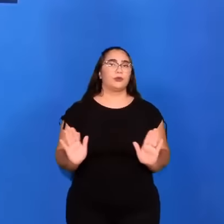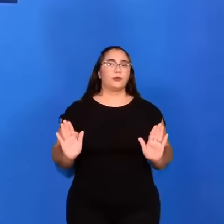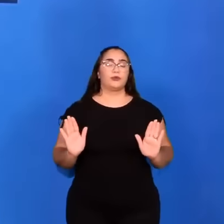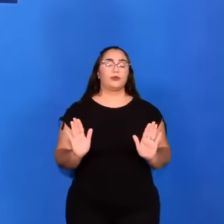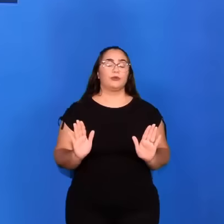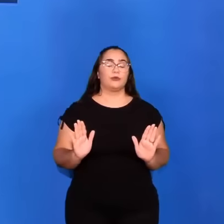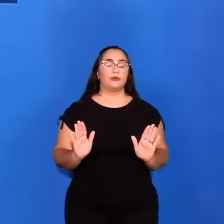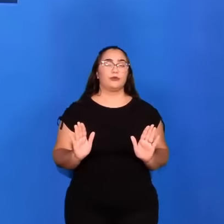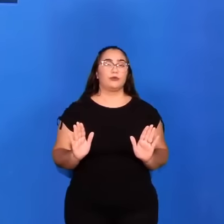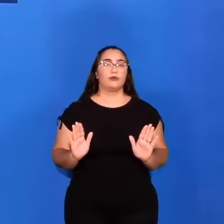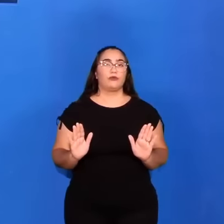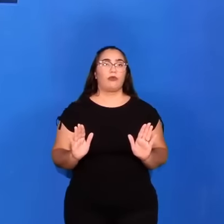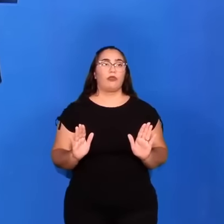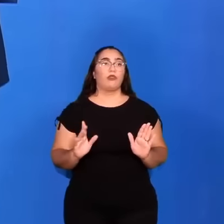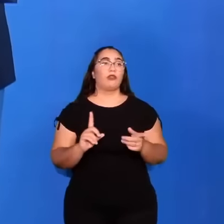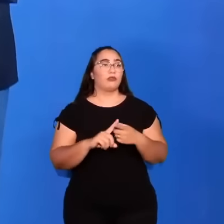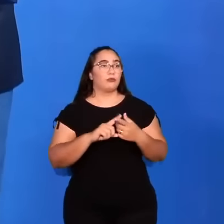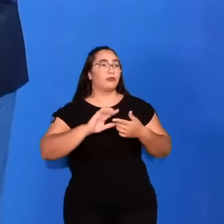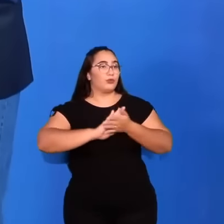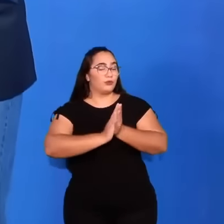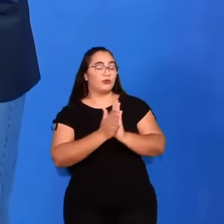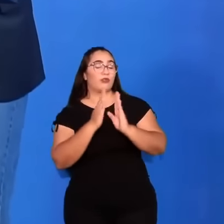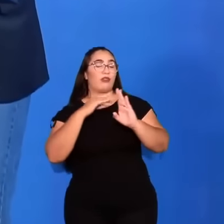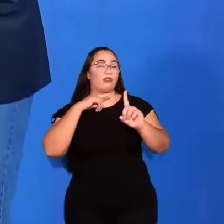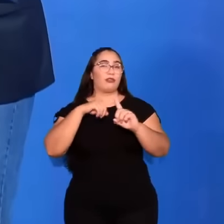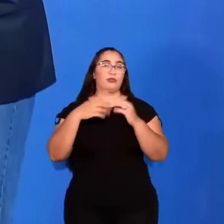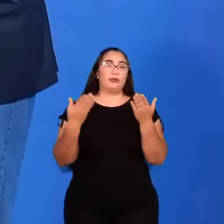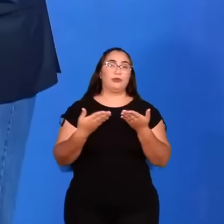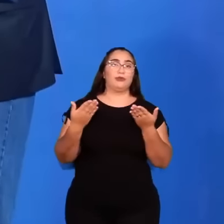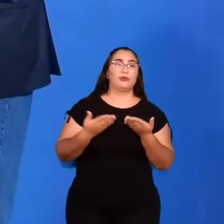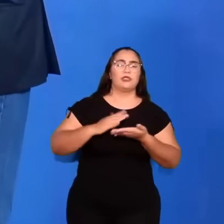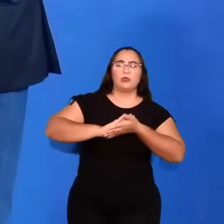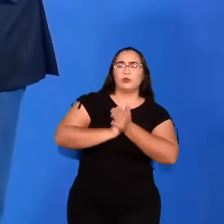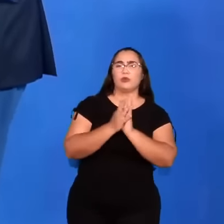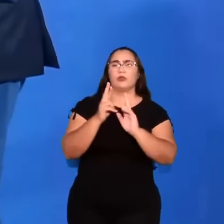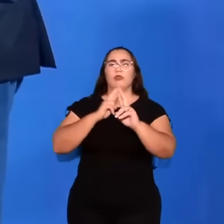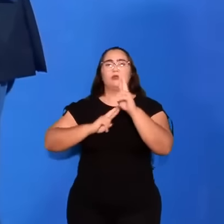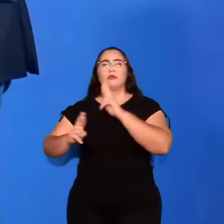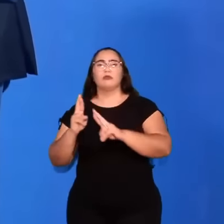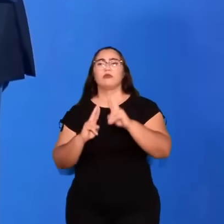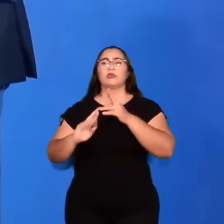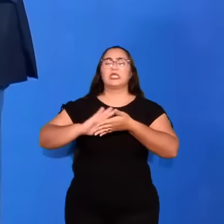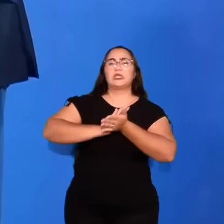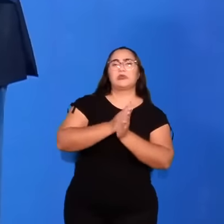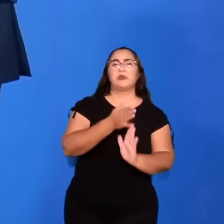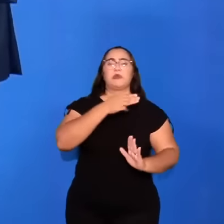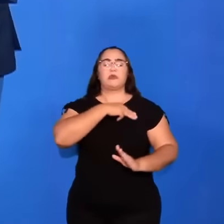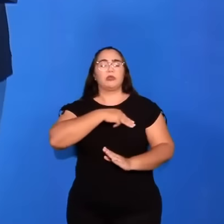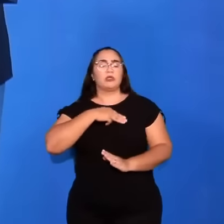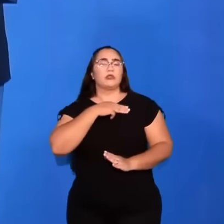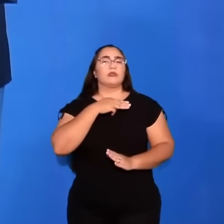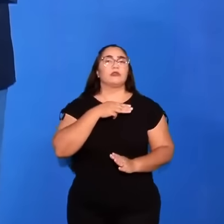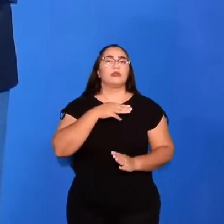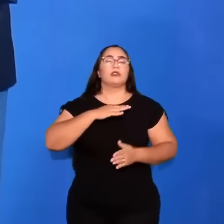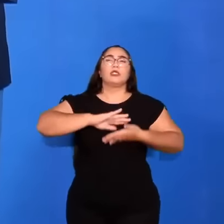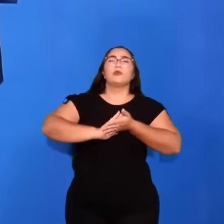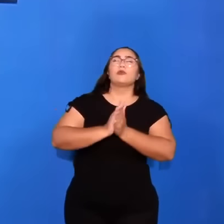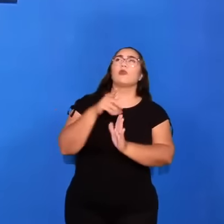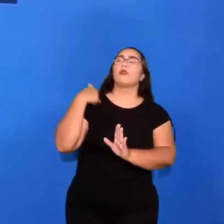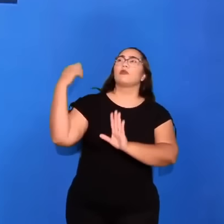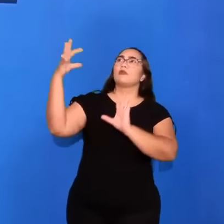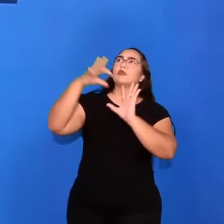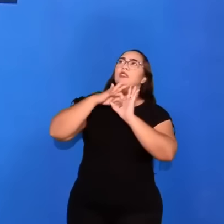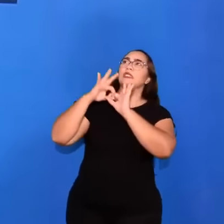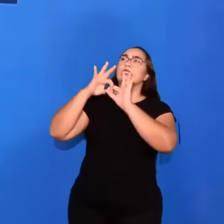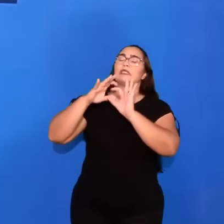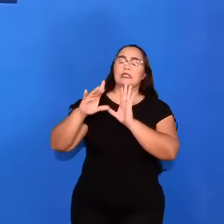Isso destrói igrejas, destrói relacionamentos, destrói ministérios, destrói nossa comunhão com Deus,